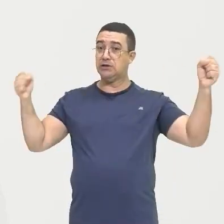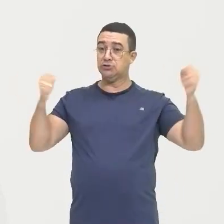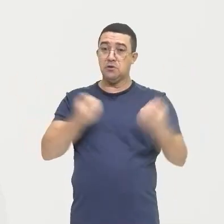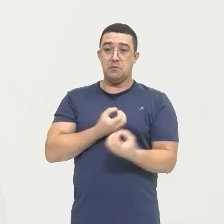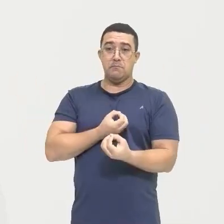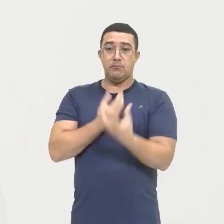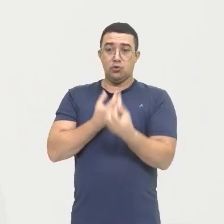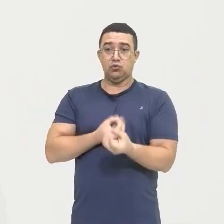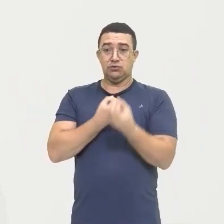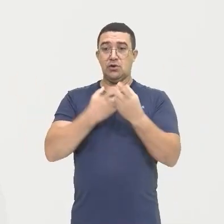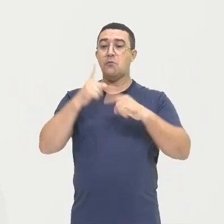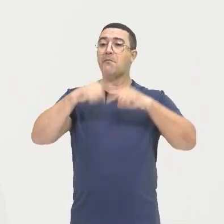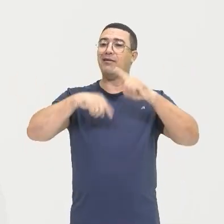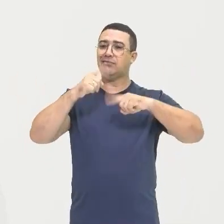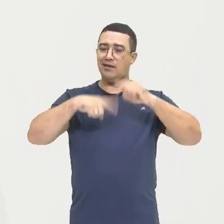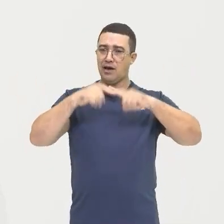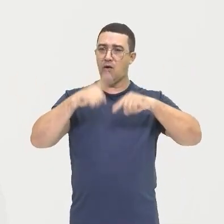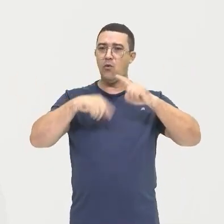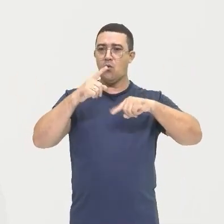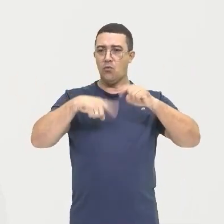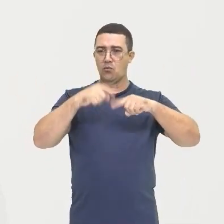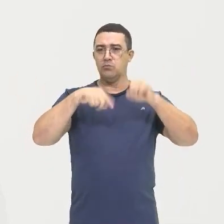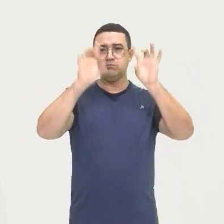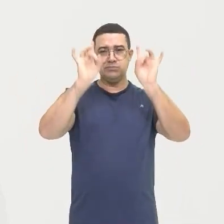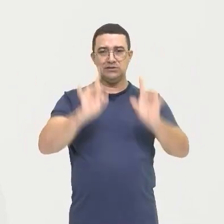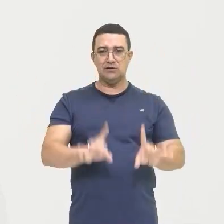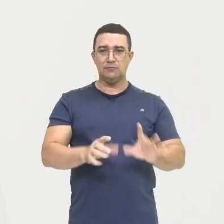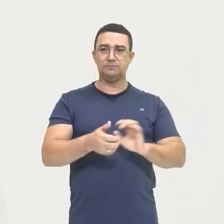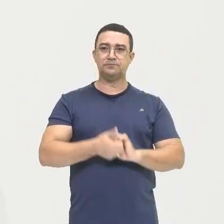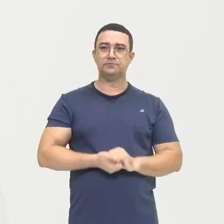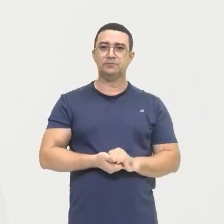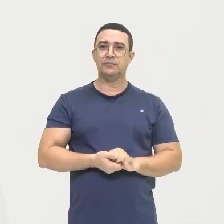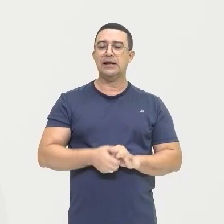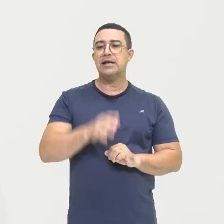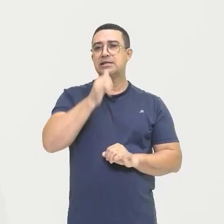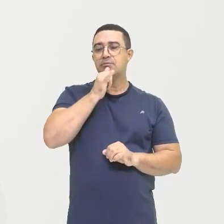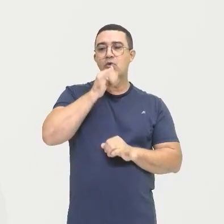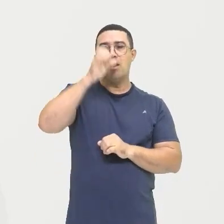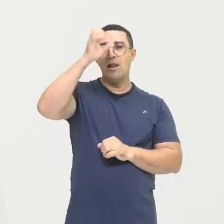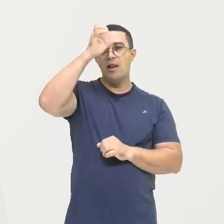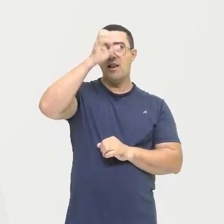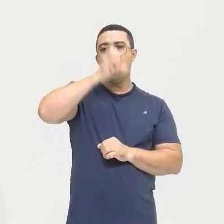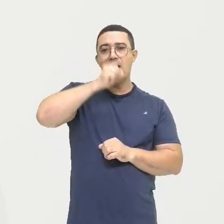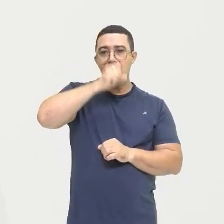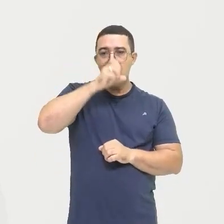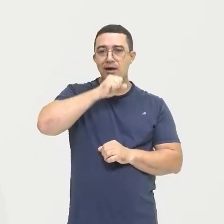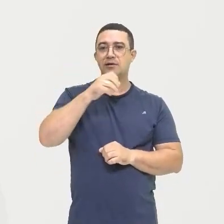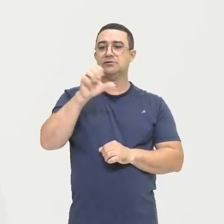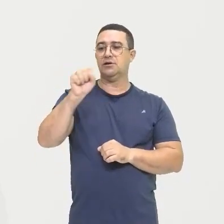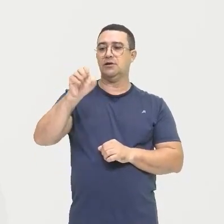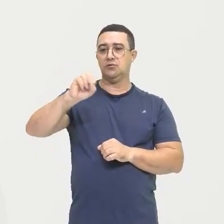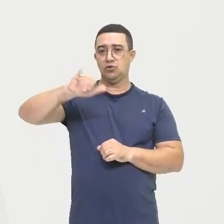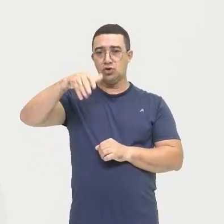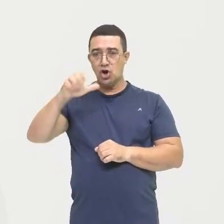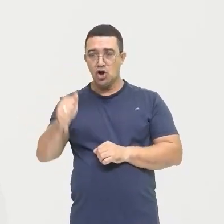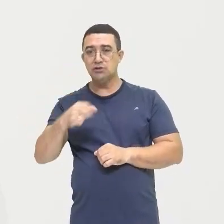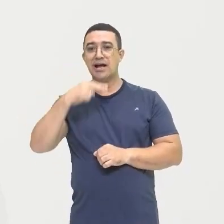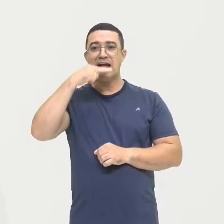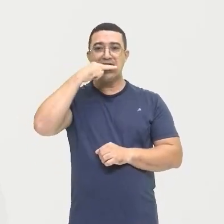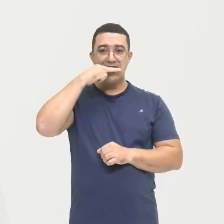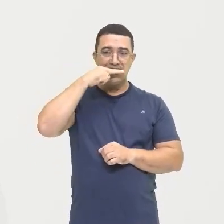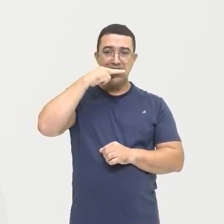Matéria-prima Tá bom Aí eu coloquei Alguns exemplos Da laranja Da soja A cana-de